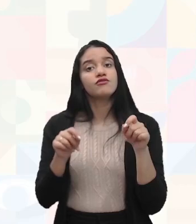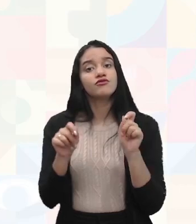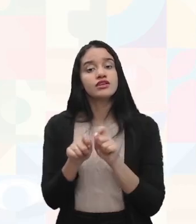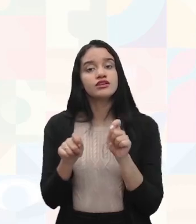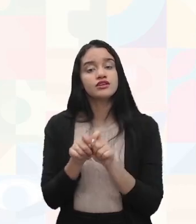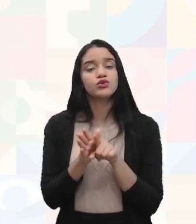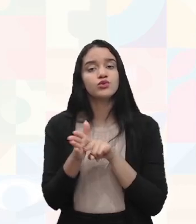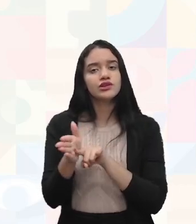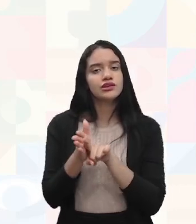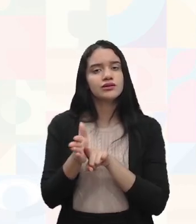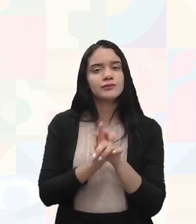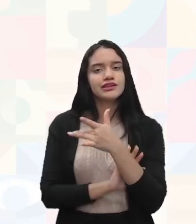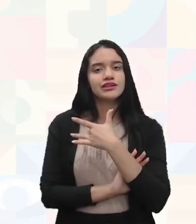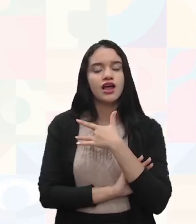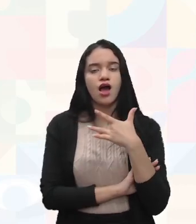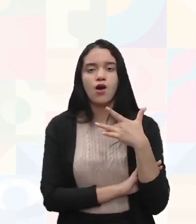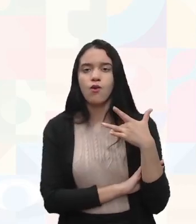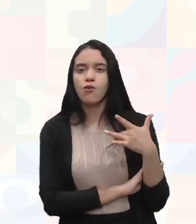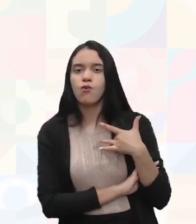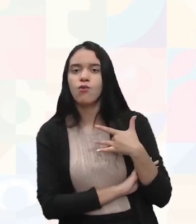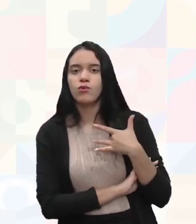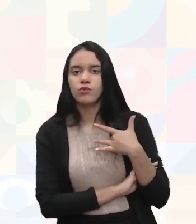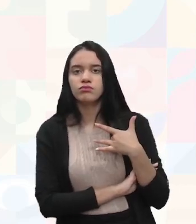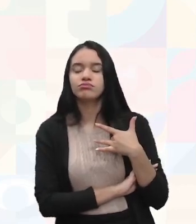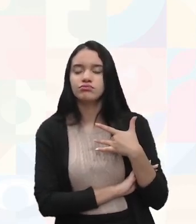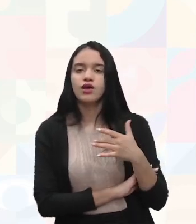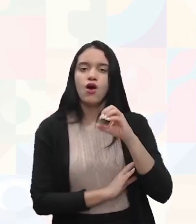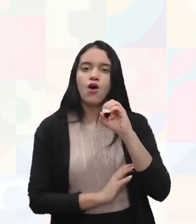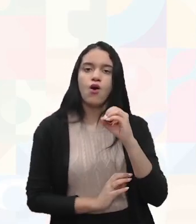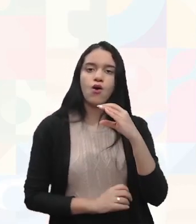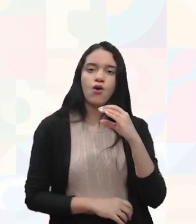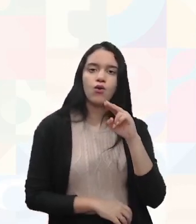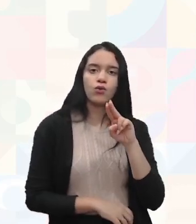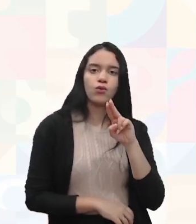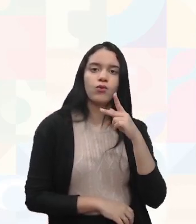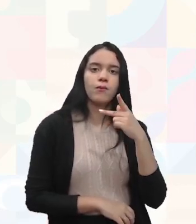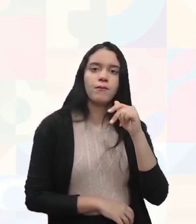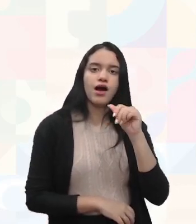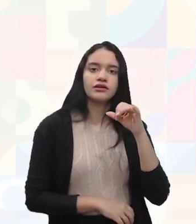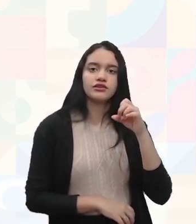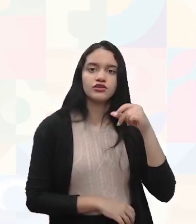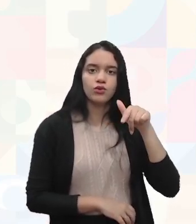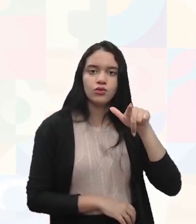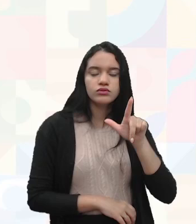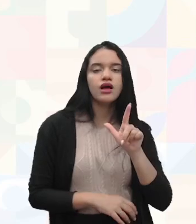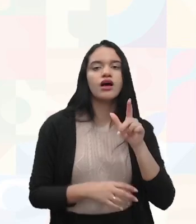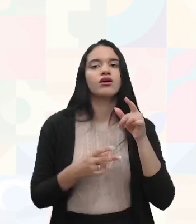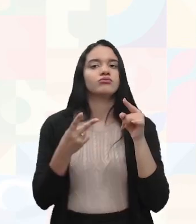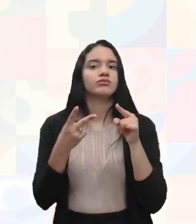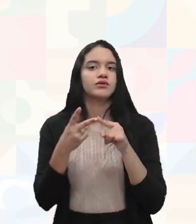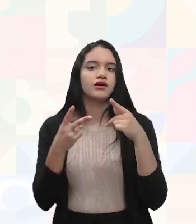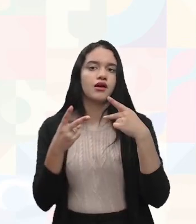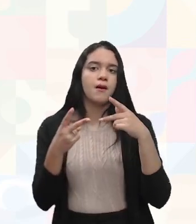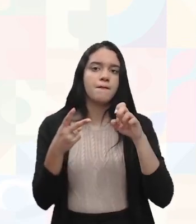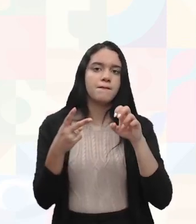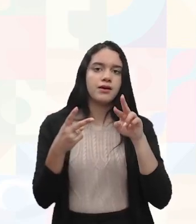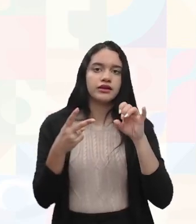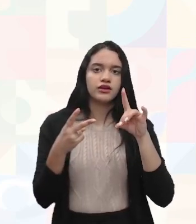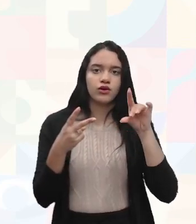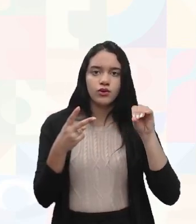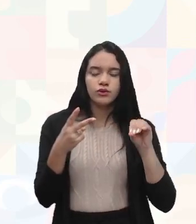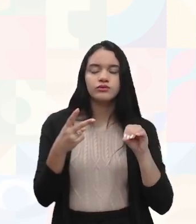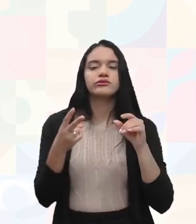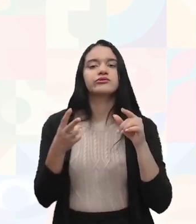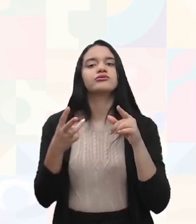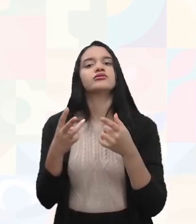de saúde, os exames ocupacionais, admissional, periódico. E, no ASO, no atestado